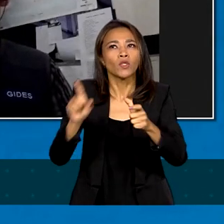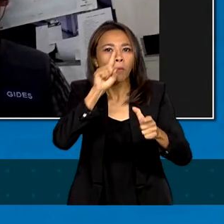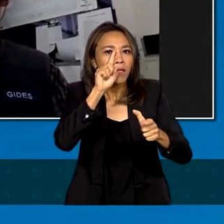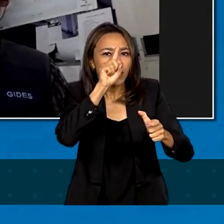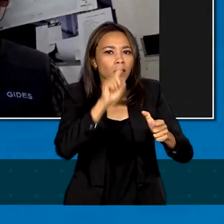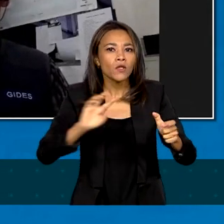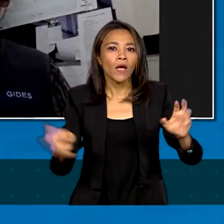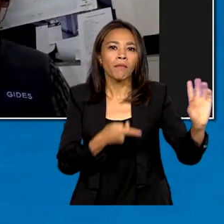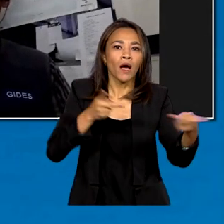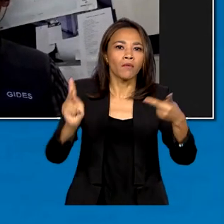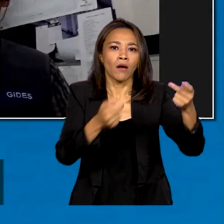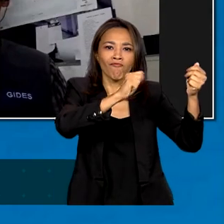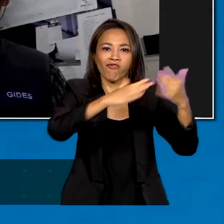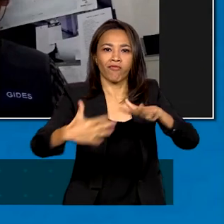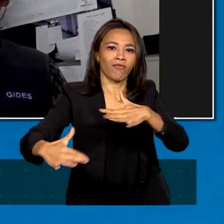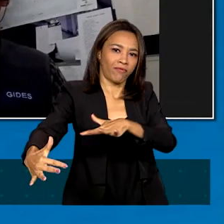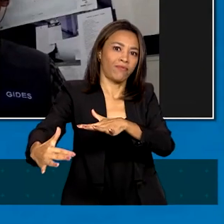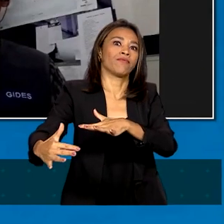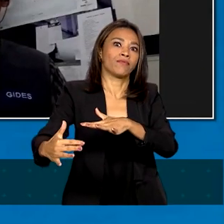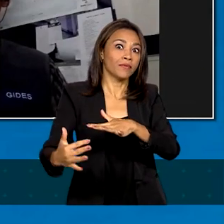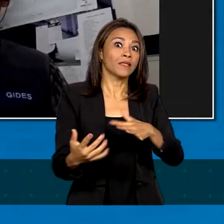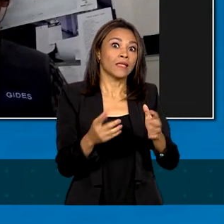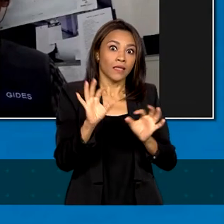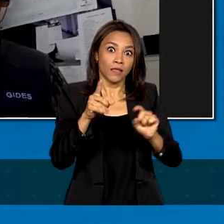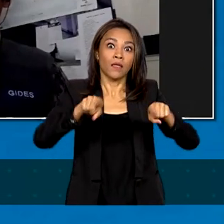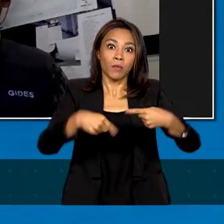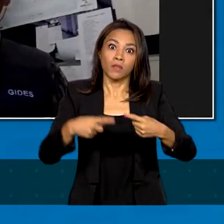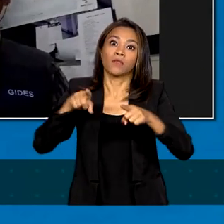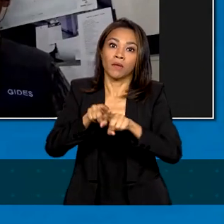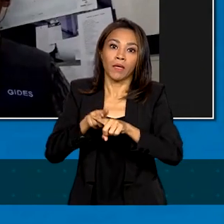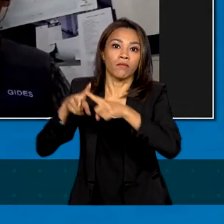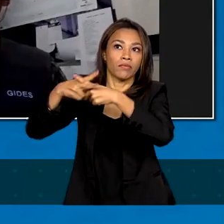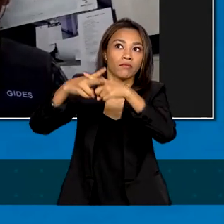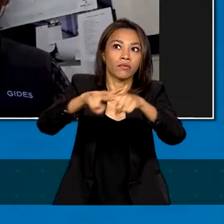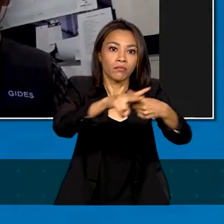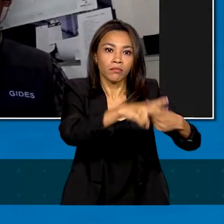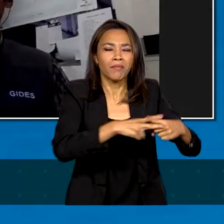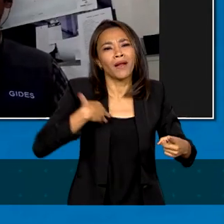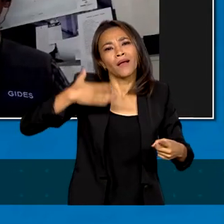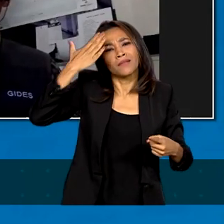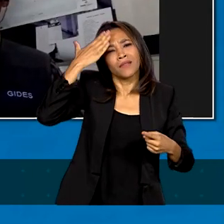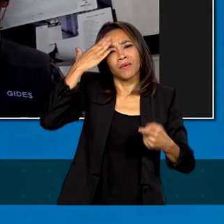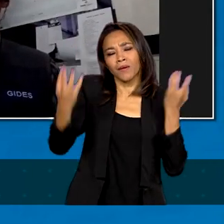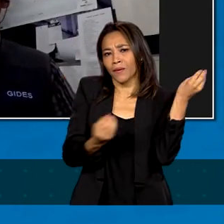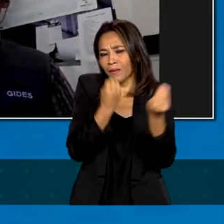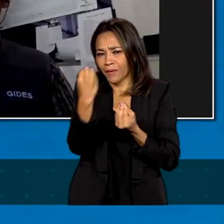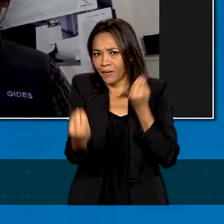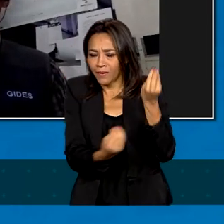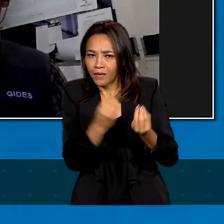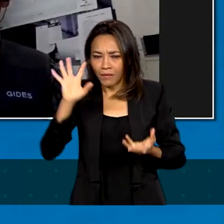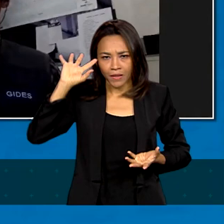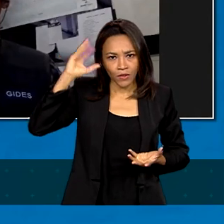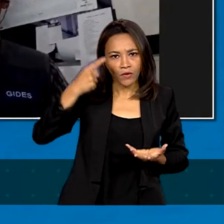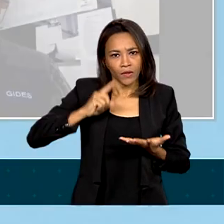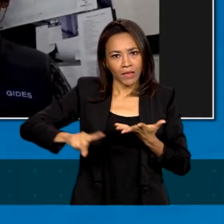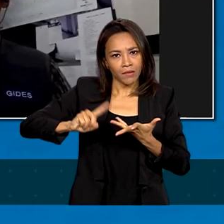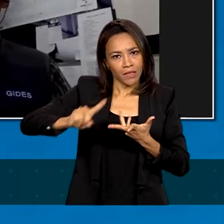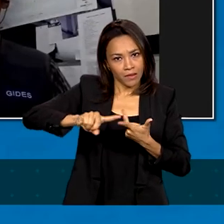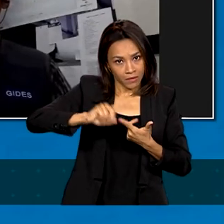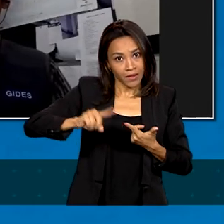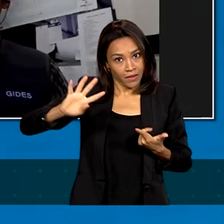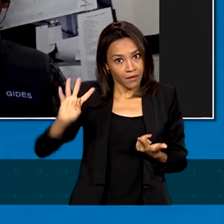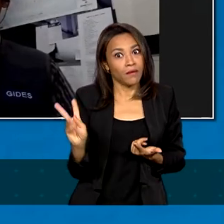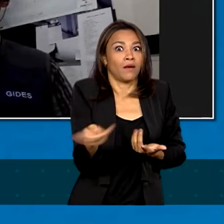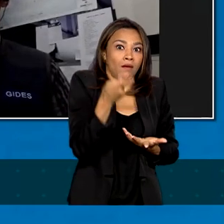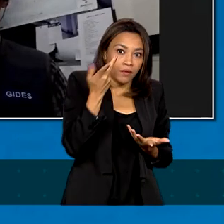execução de obras preventivas e reparadoras, para lidar com esses eventos extremos e naturais também. Na